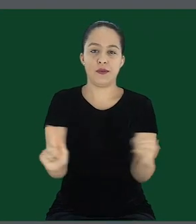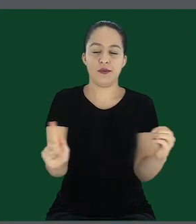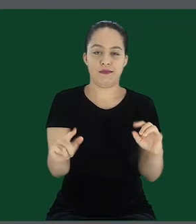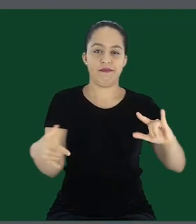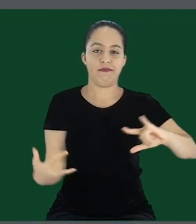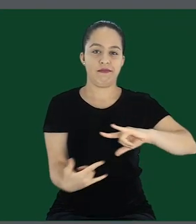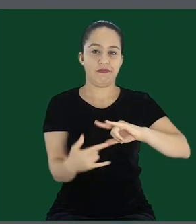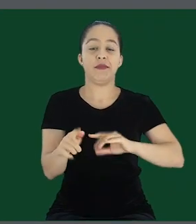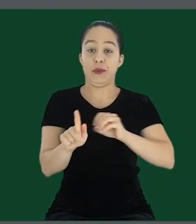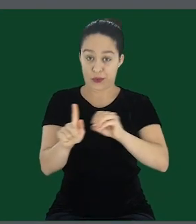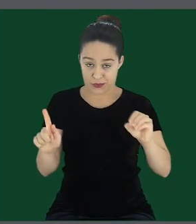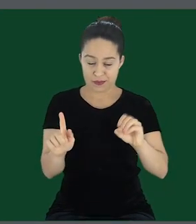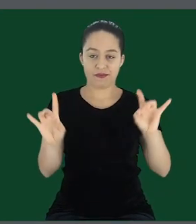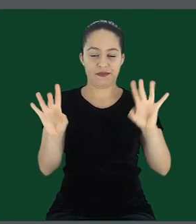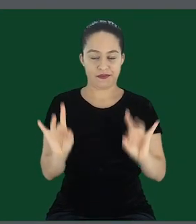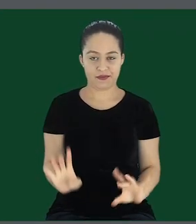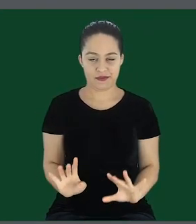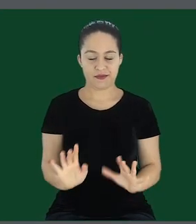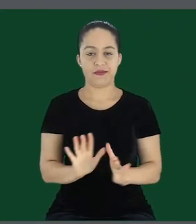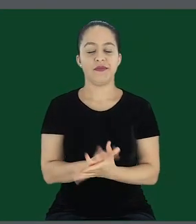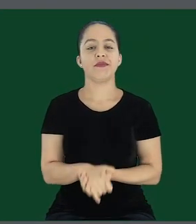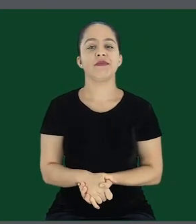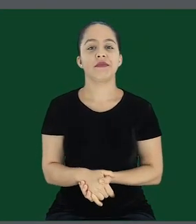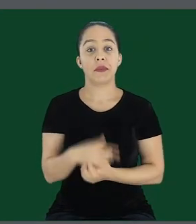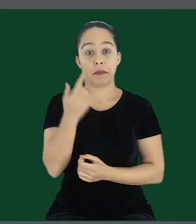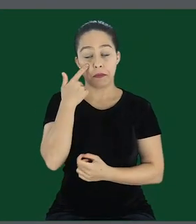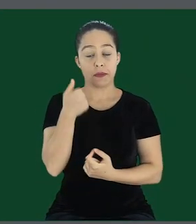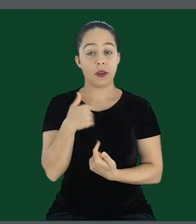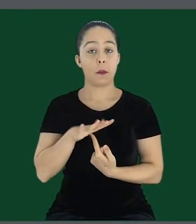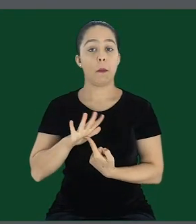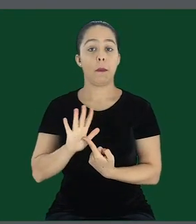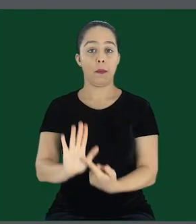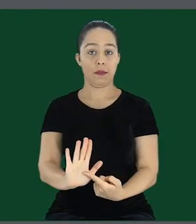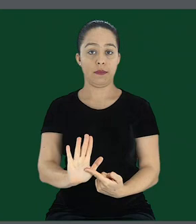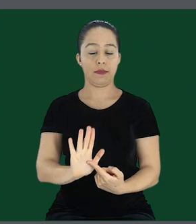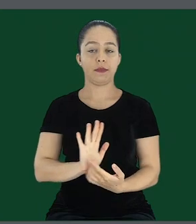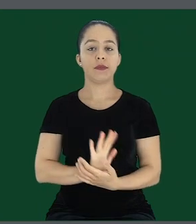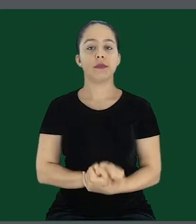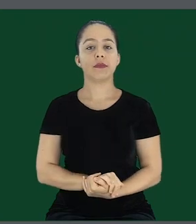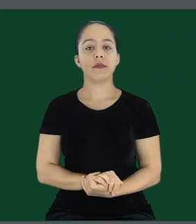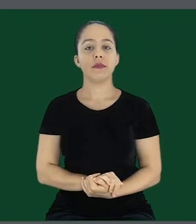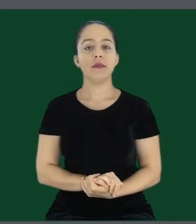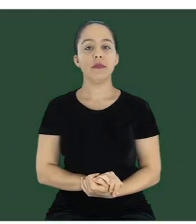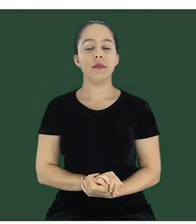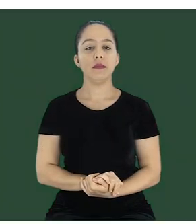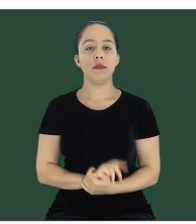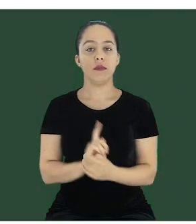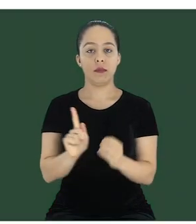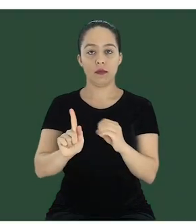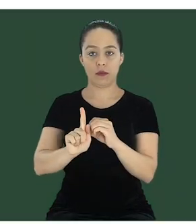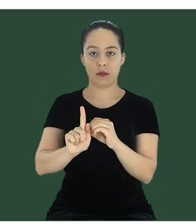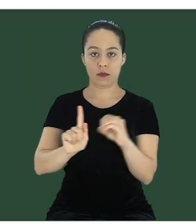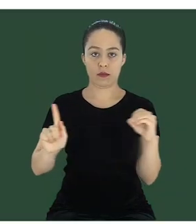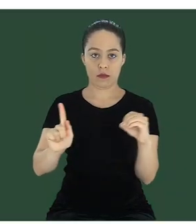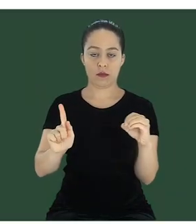poderá acessar sua conta do Google. Vou mostrar para vocês o que é do Google.